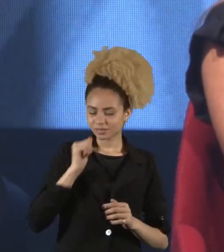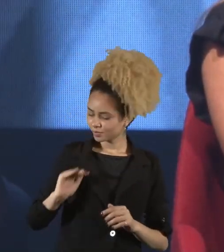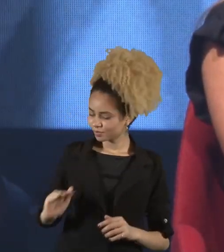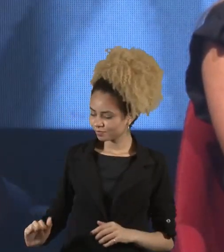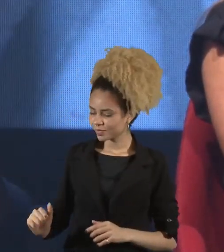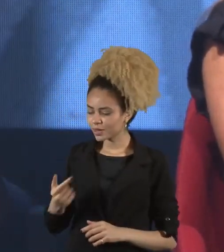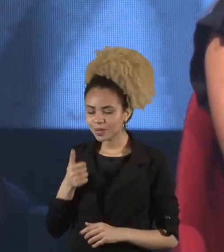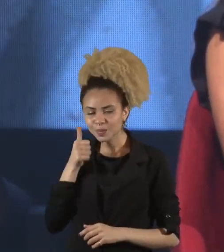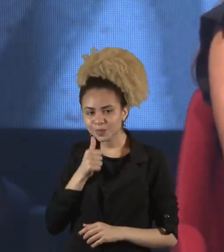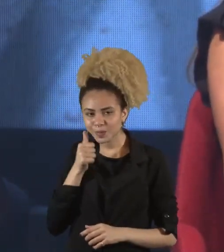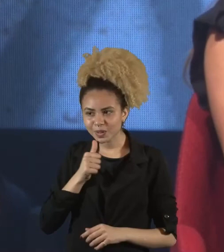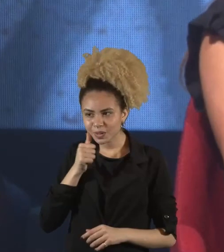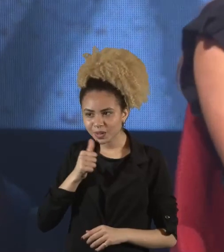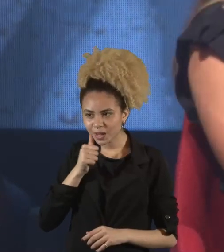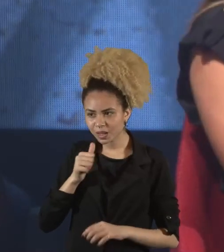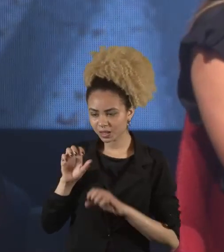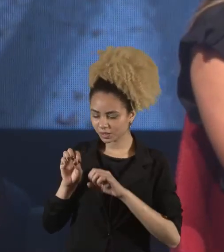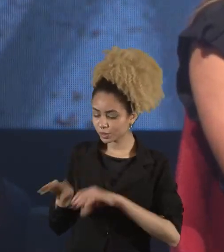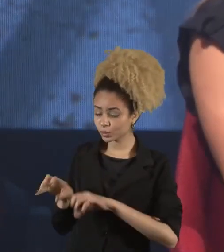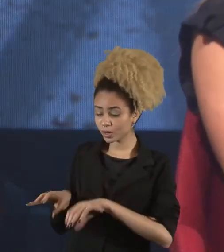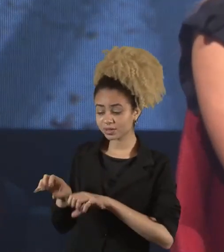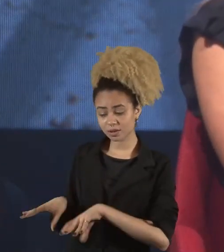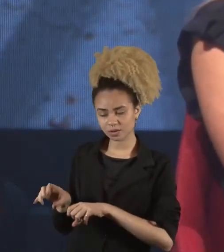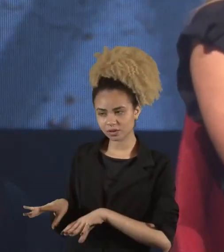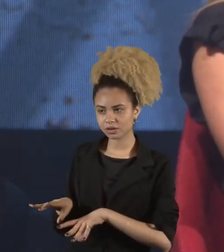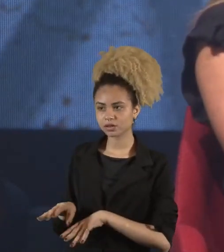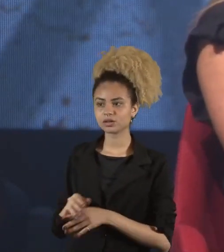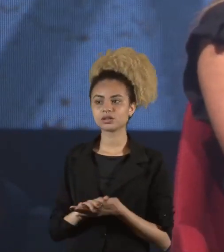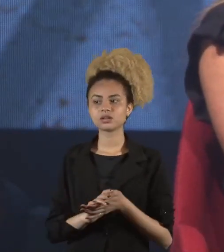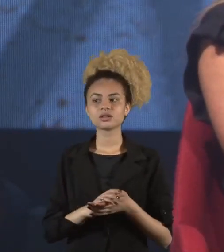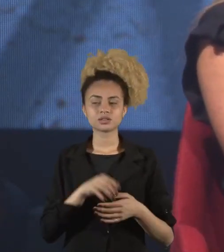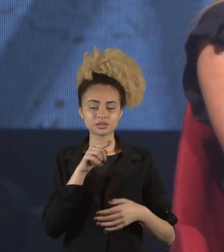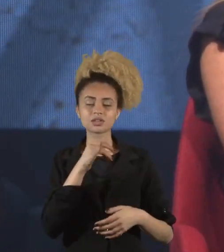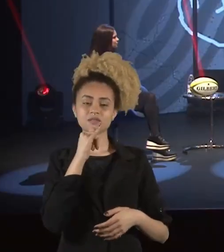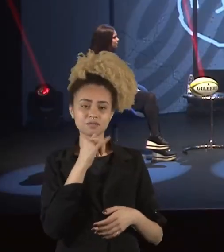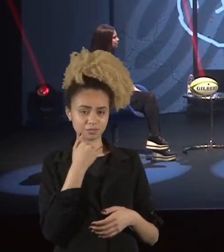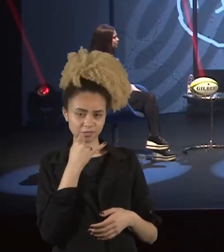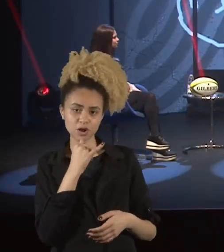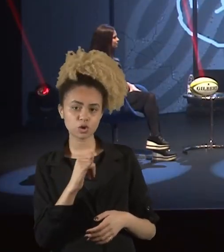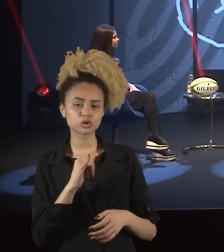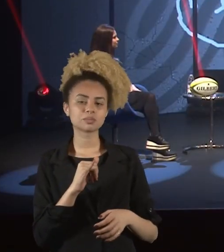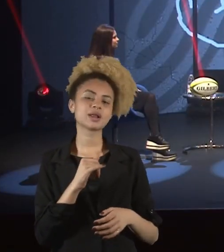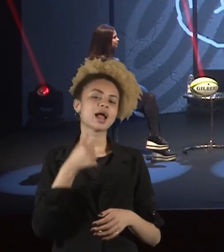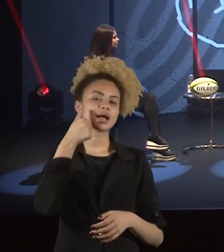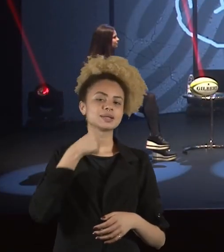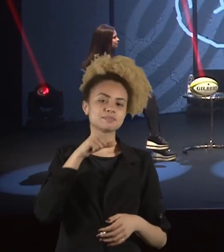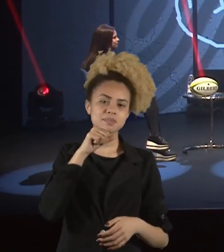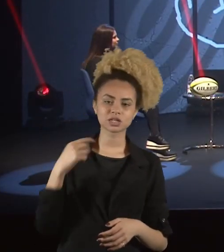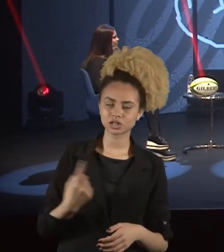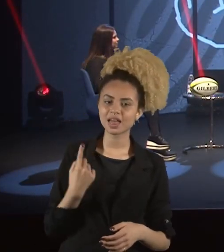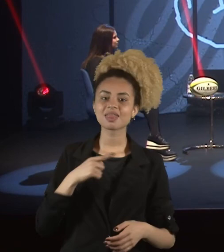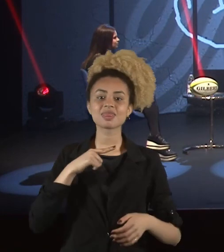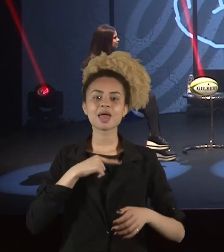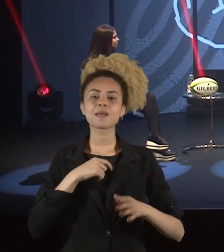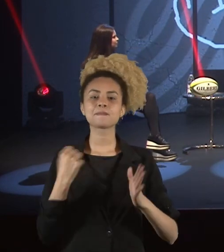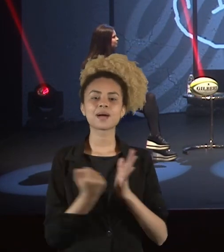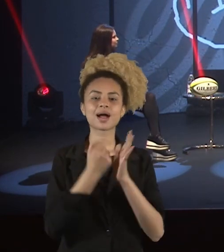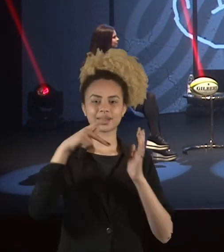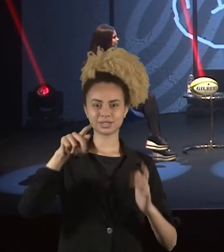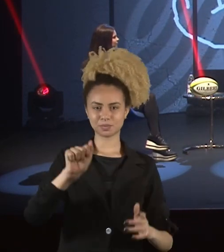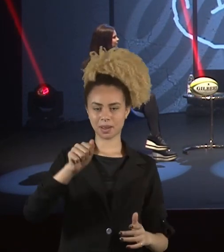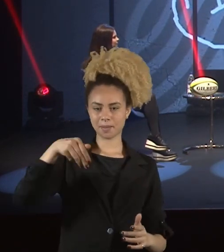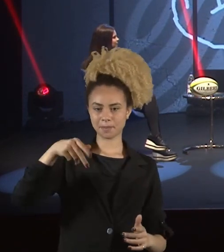meninas na educação. Você falou das mães solo. Então, a gente tem marcas como Pampers que ajudam